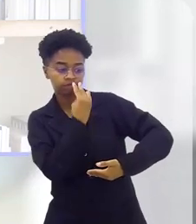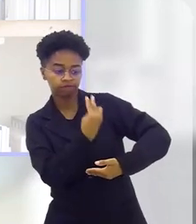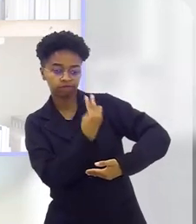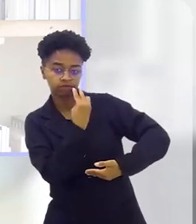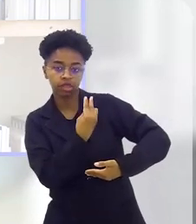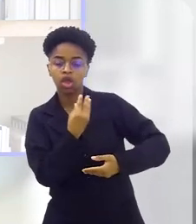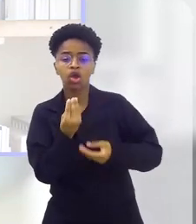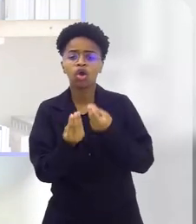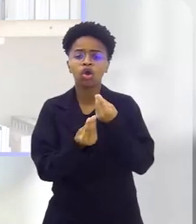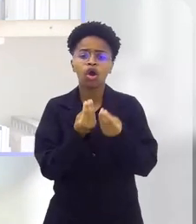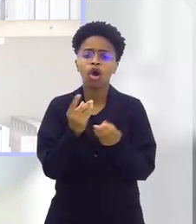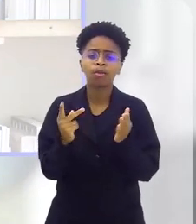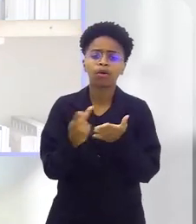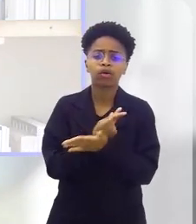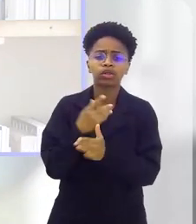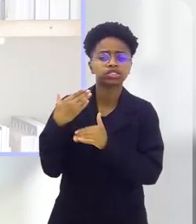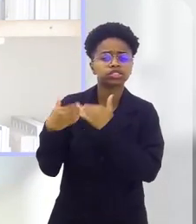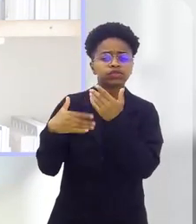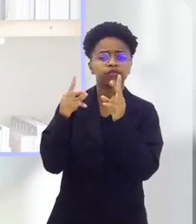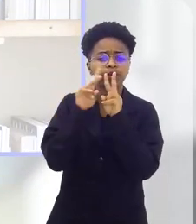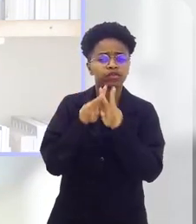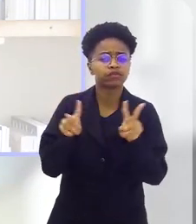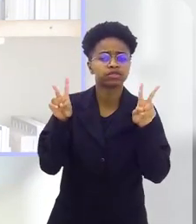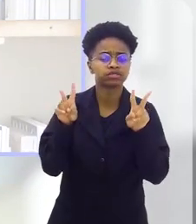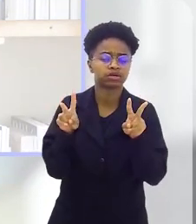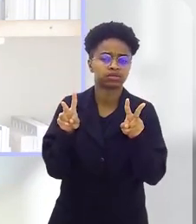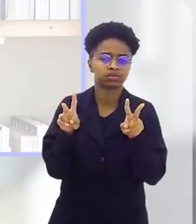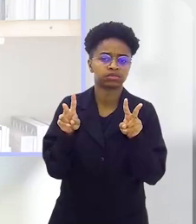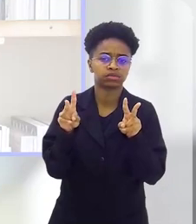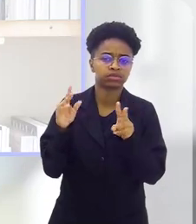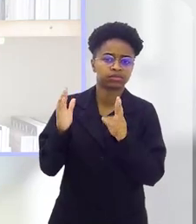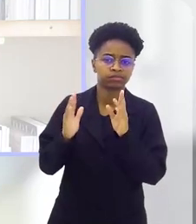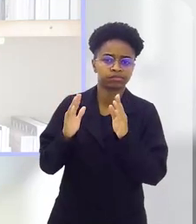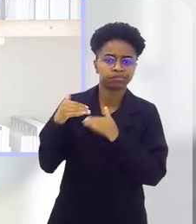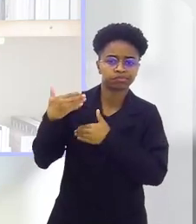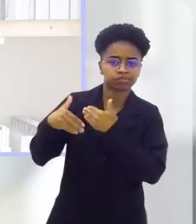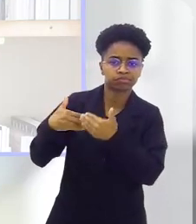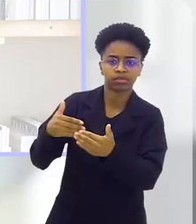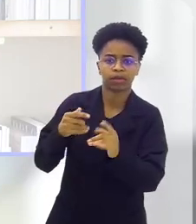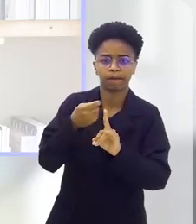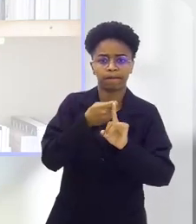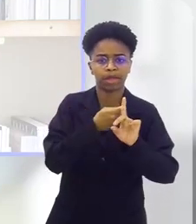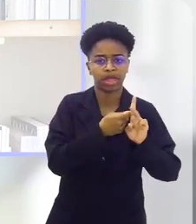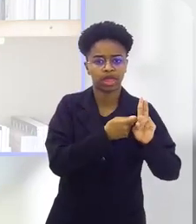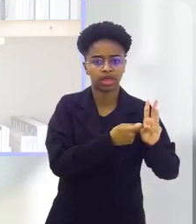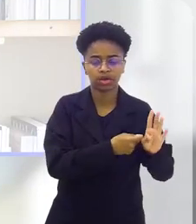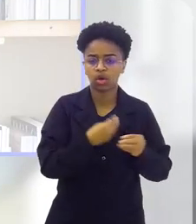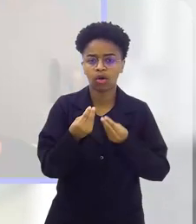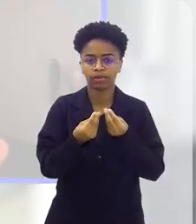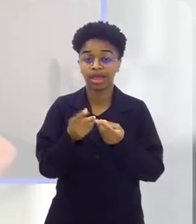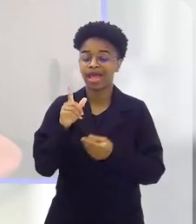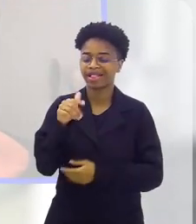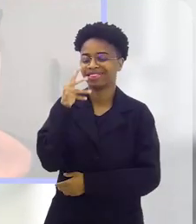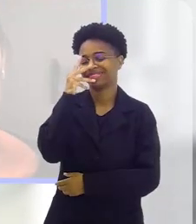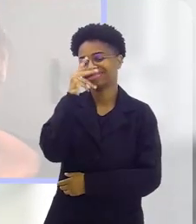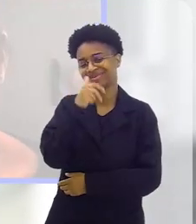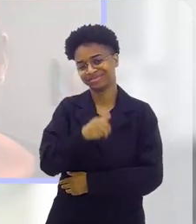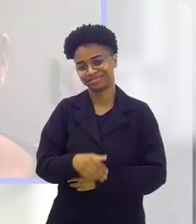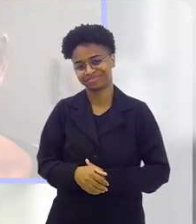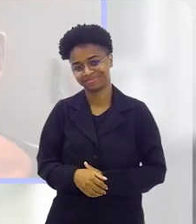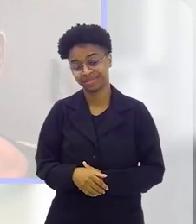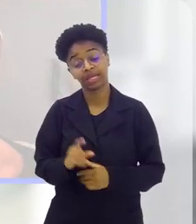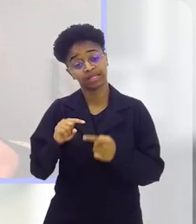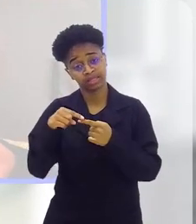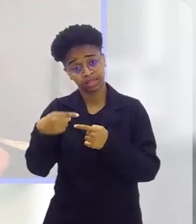se limita ali. Como que é essa questão do desenvolvimento da visão ao longo dos meses? Sim, isso é lindo,